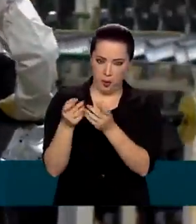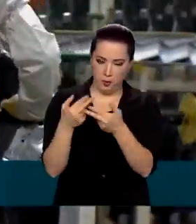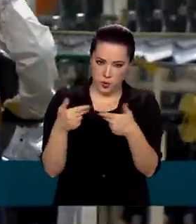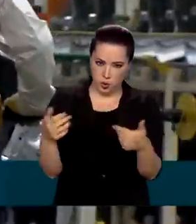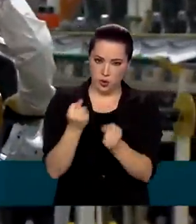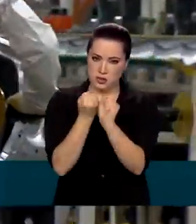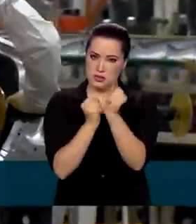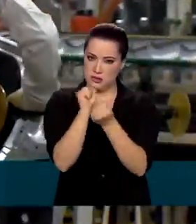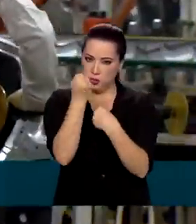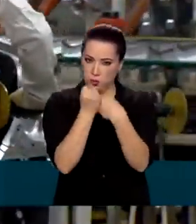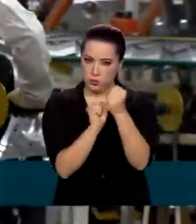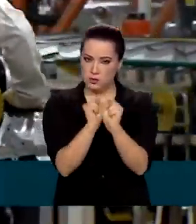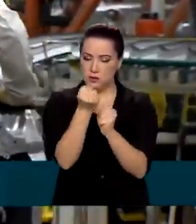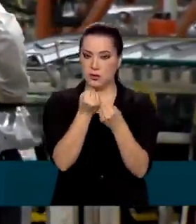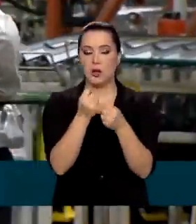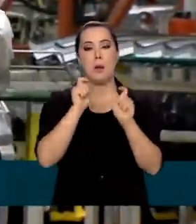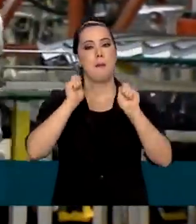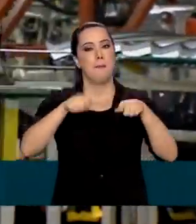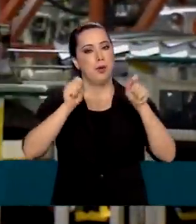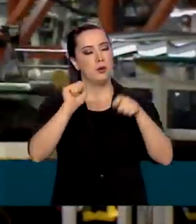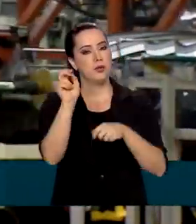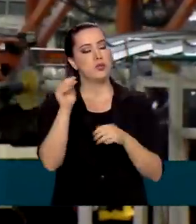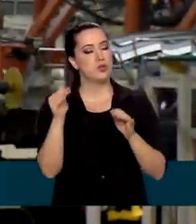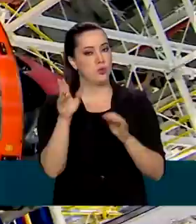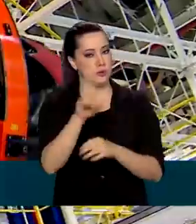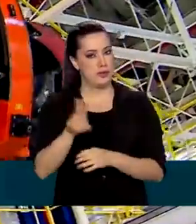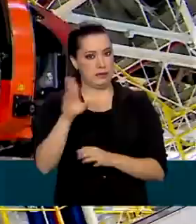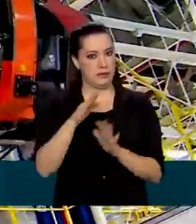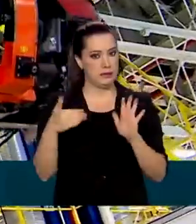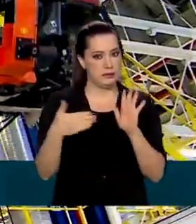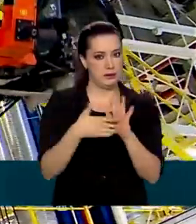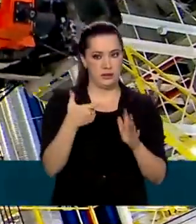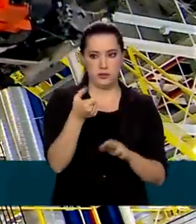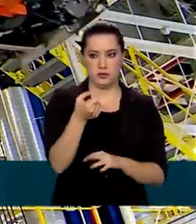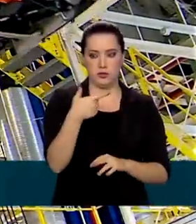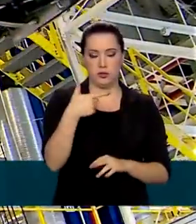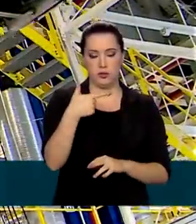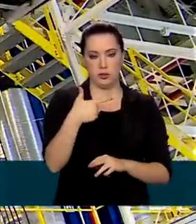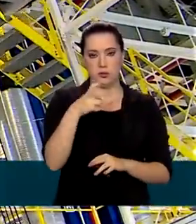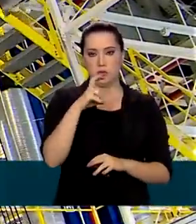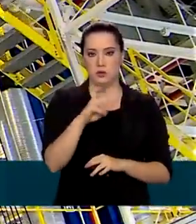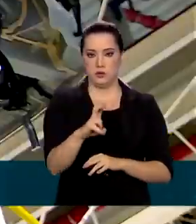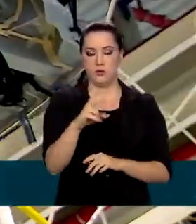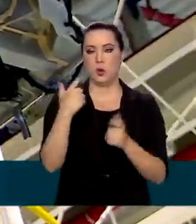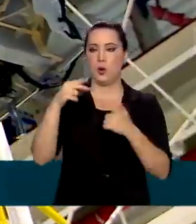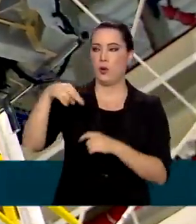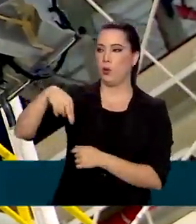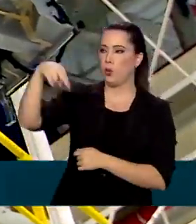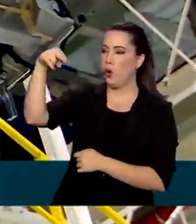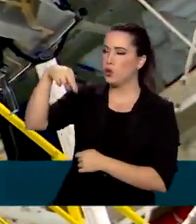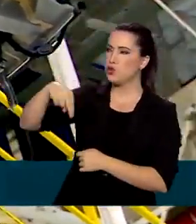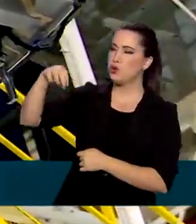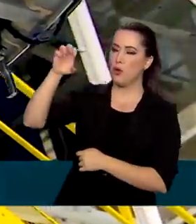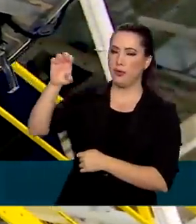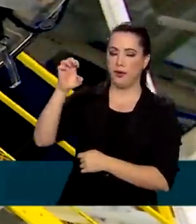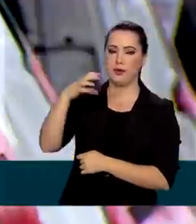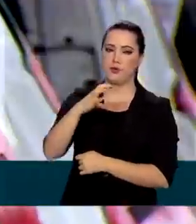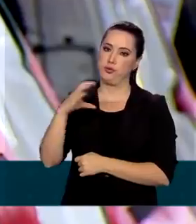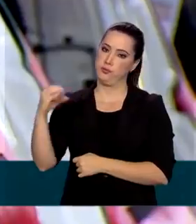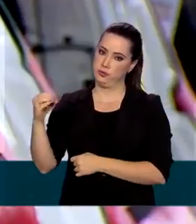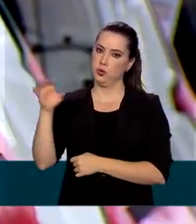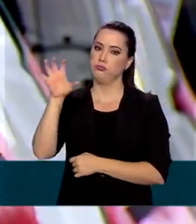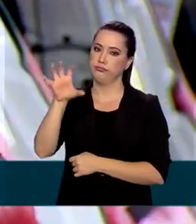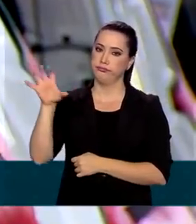incentivos podem ser usados até 2025 e valem para as regiões norte, nordeste e centro-oeste.